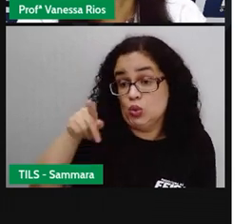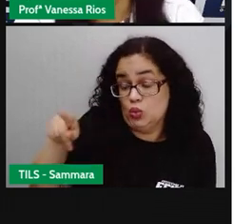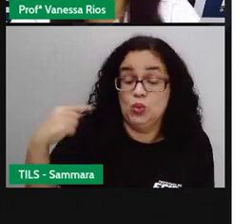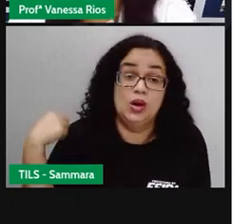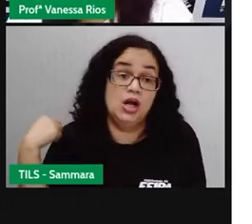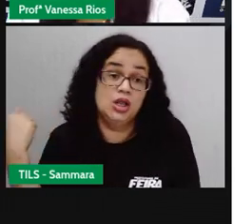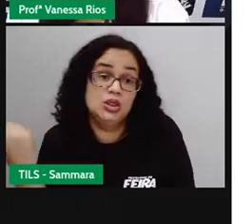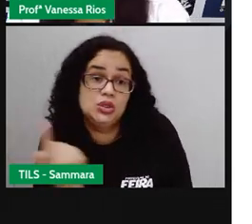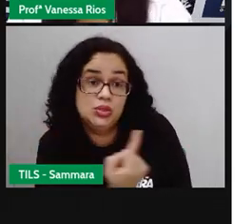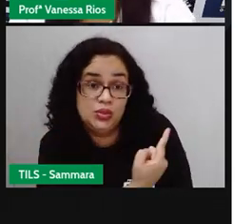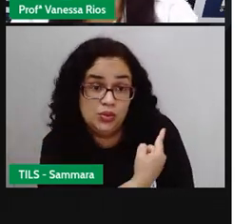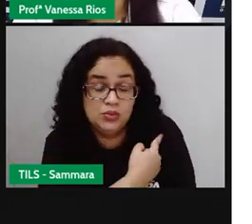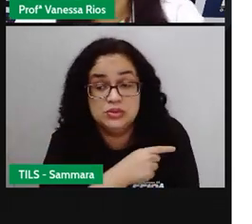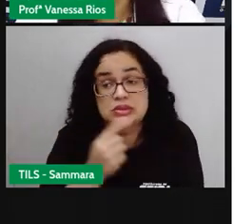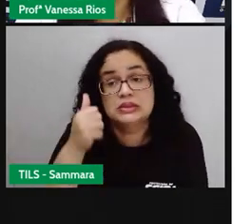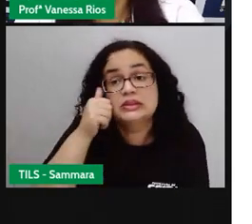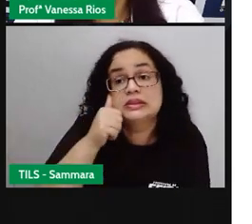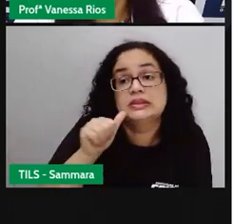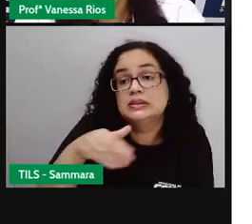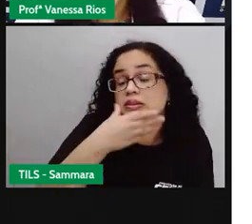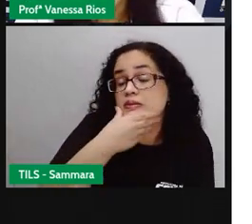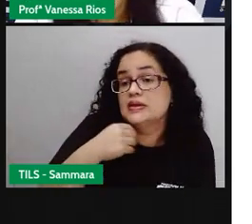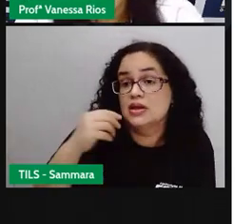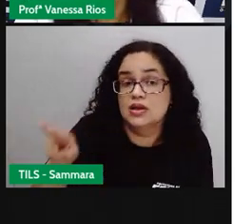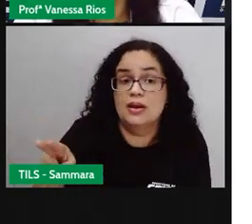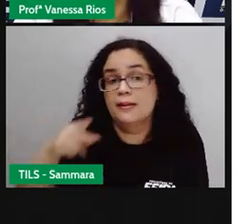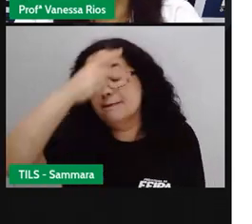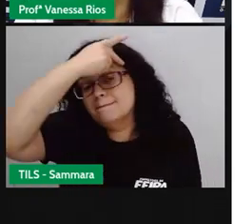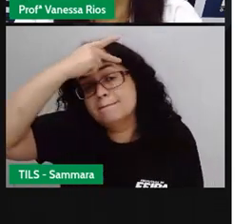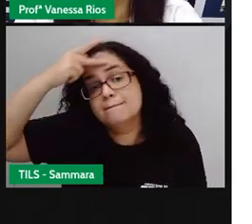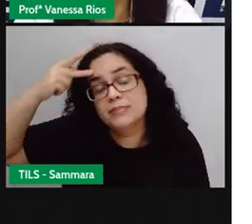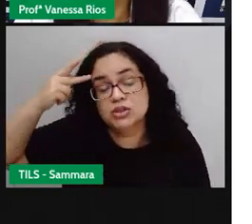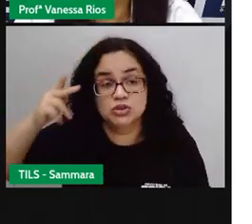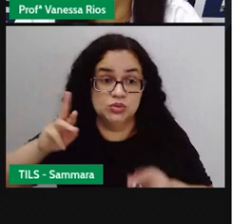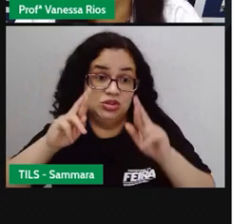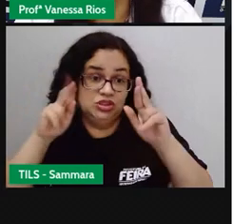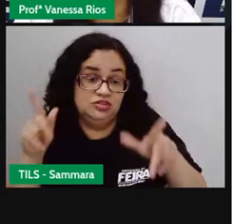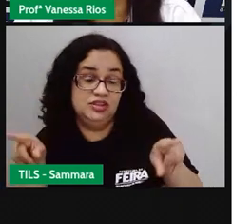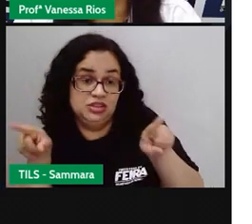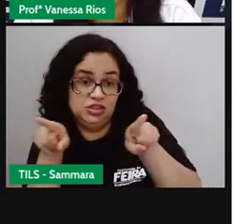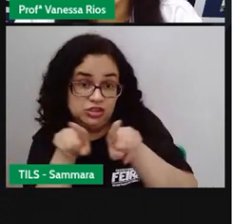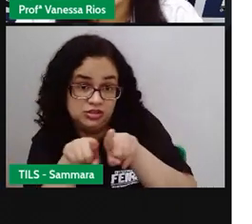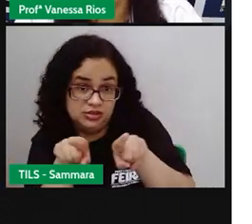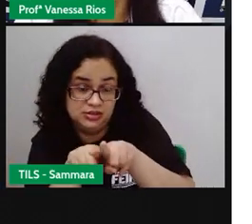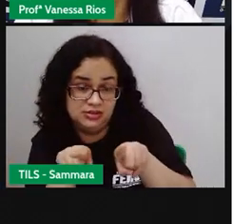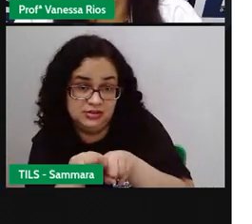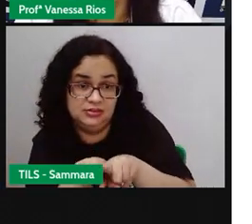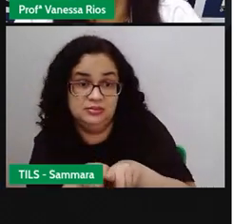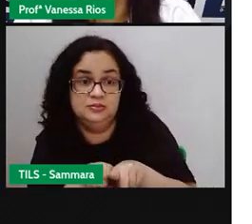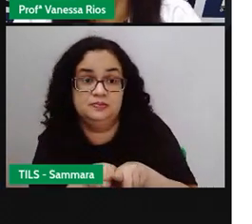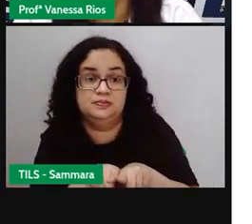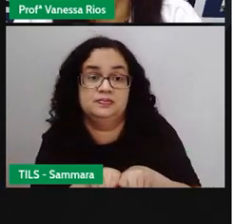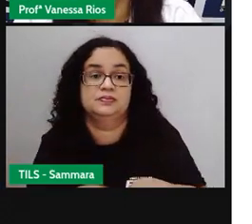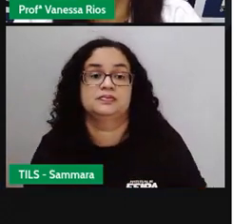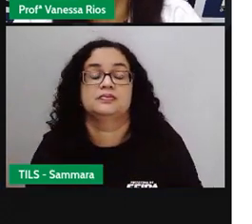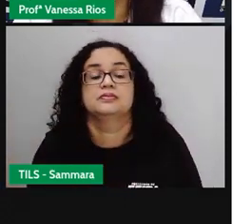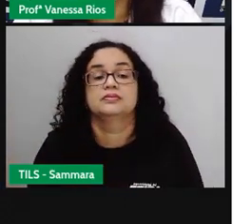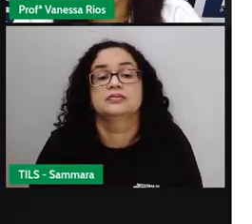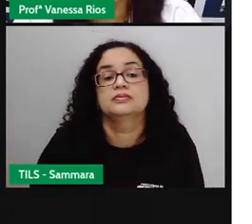ao nós, ao eles. Então, a gente observa aí pessoas diferentes também, praticando aí as ações